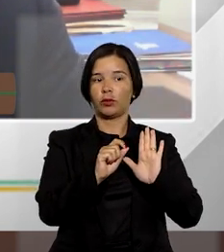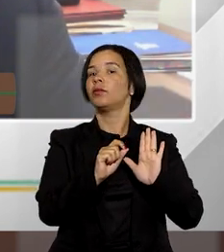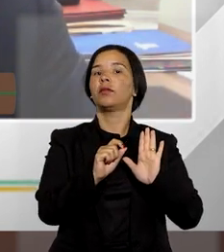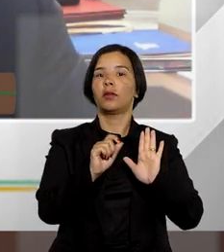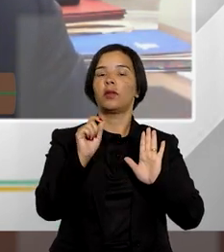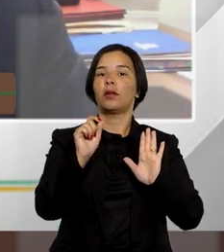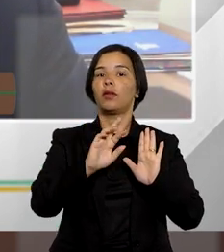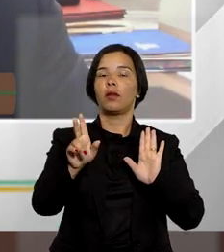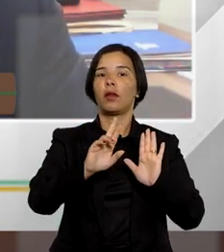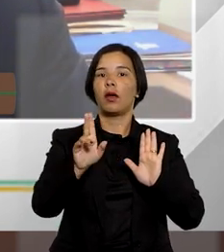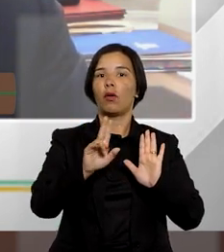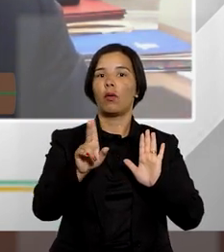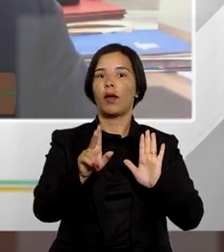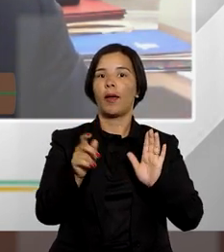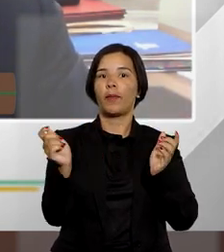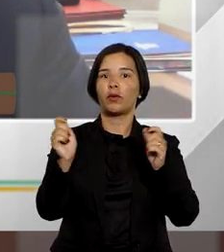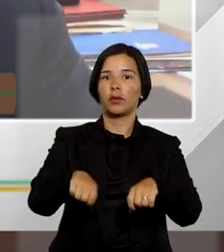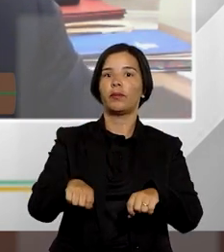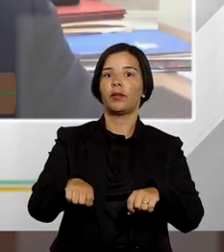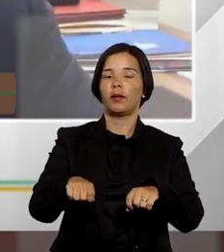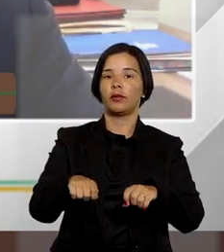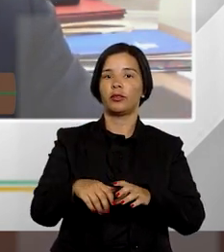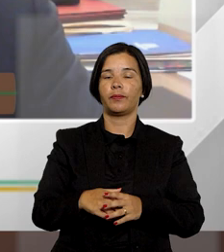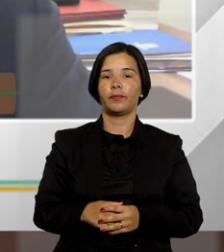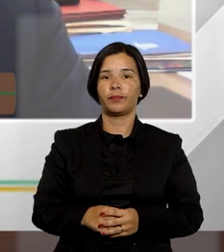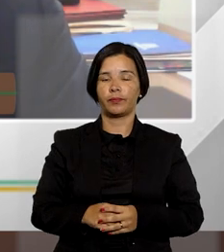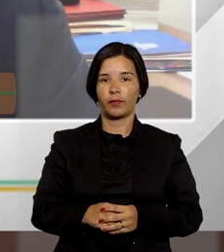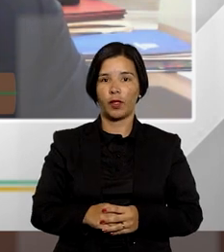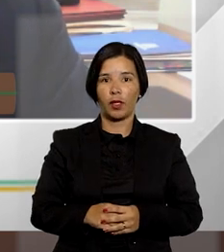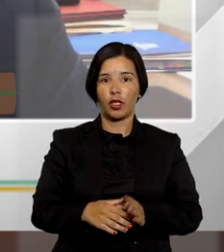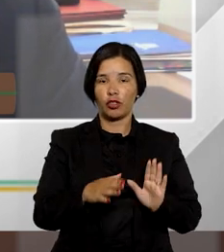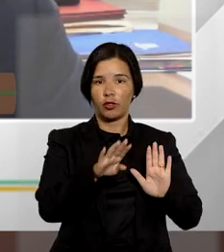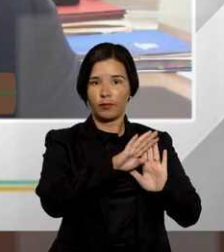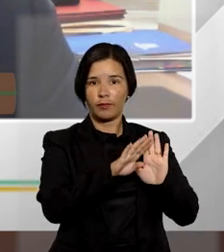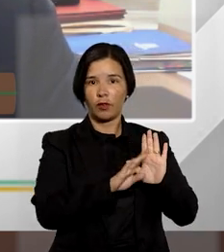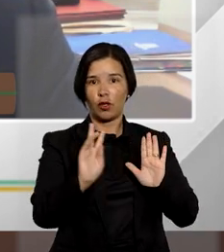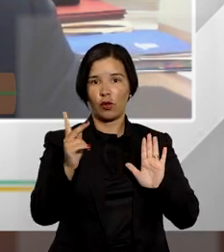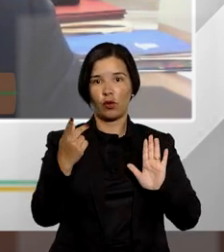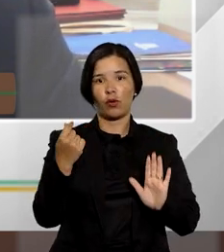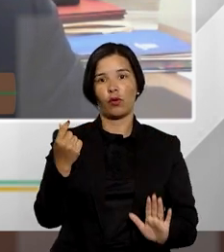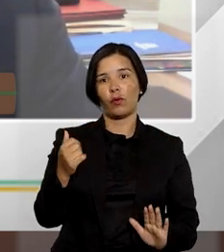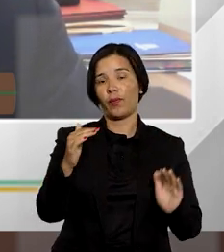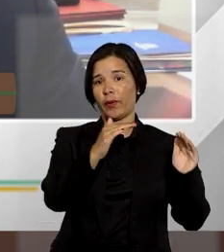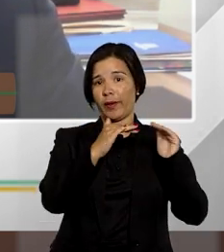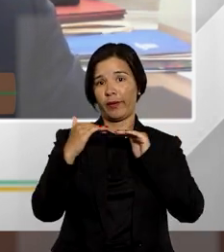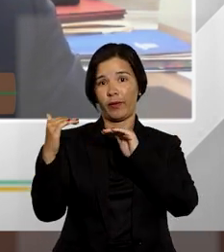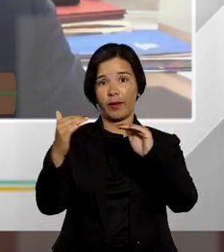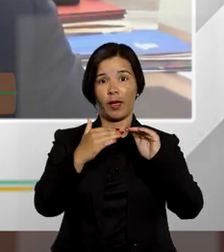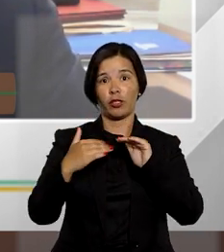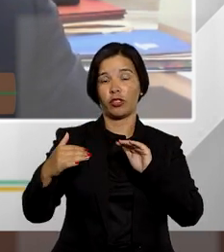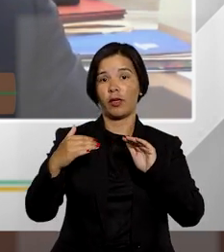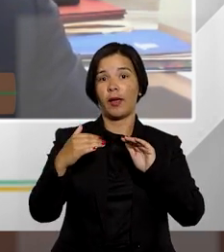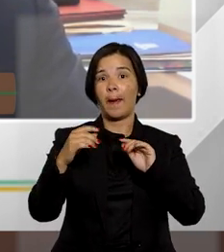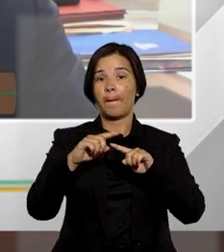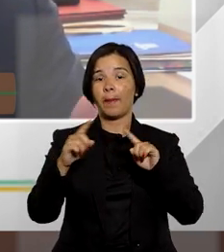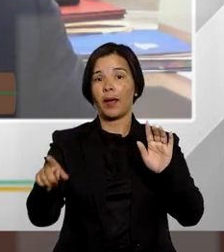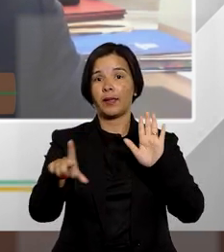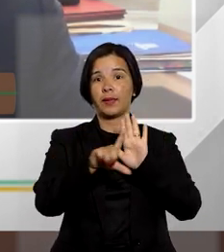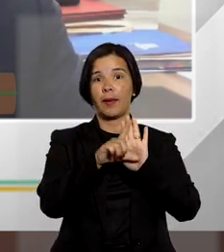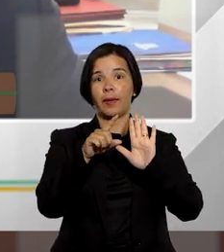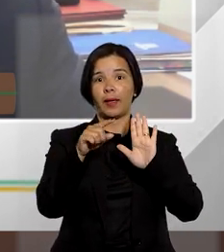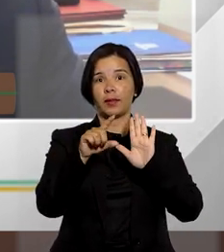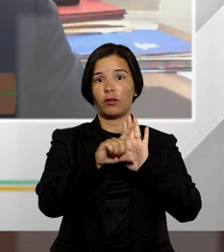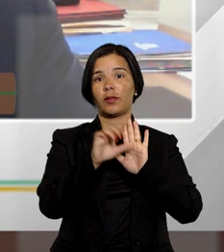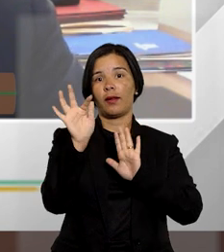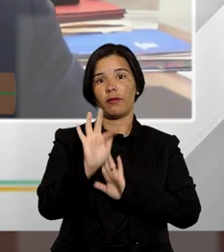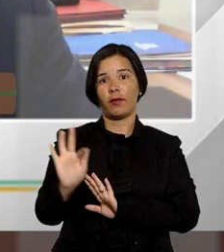recurso alega que não era hipótese de possibilidade de aplicação de honorário por equidade isso é aplicação de lei de lei